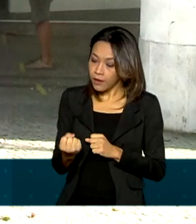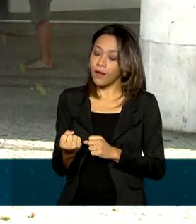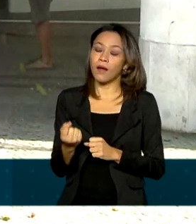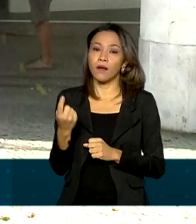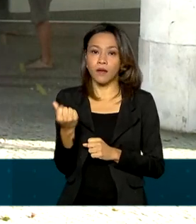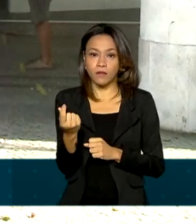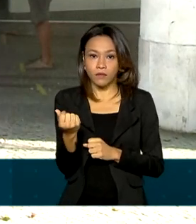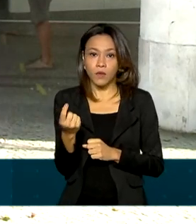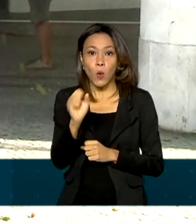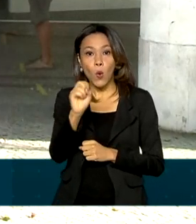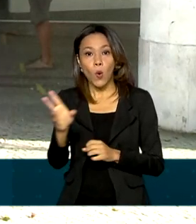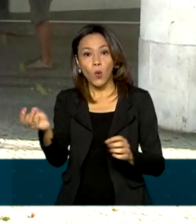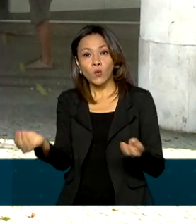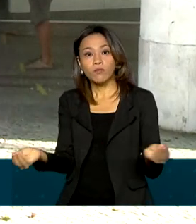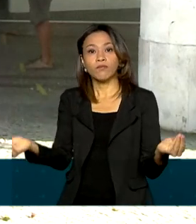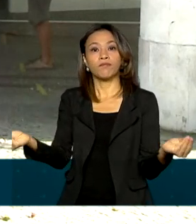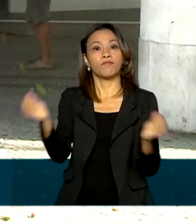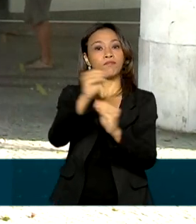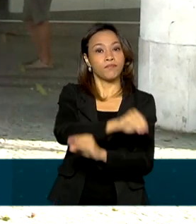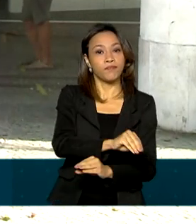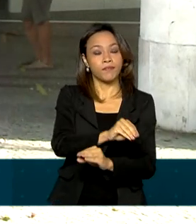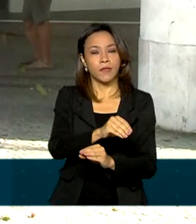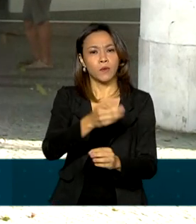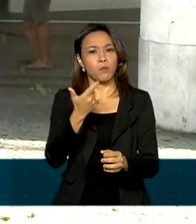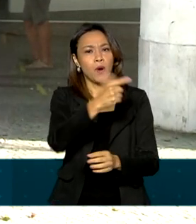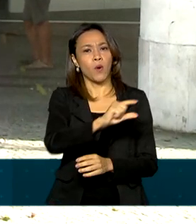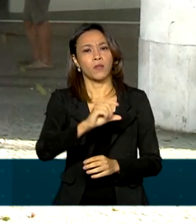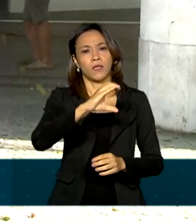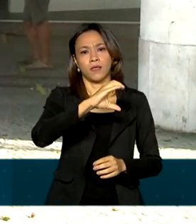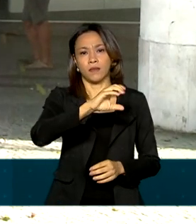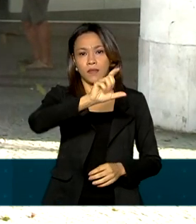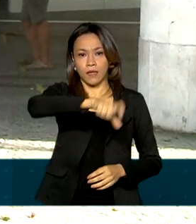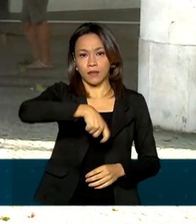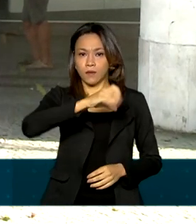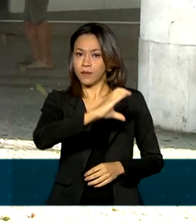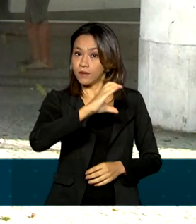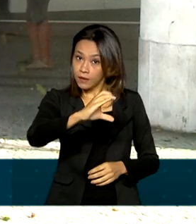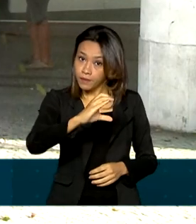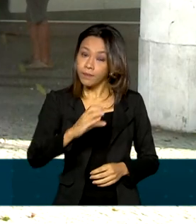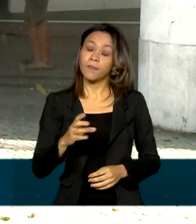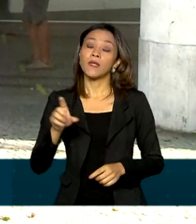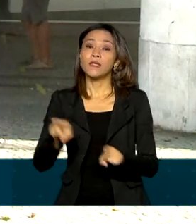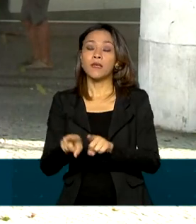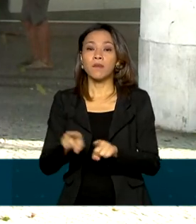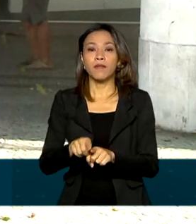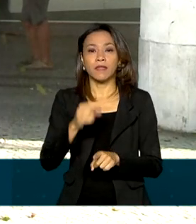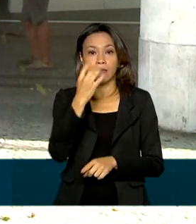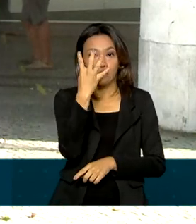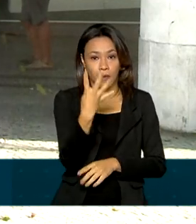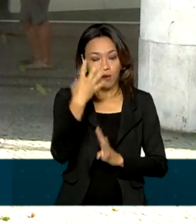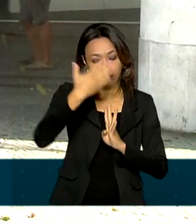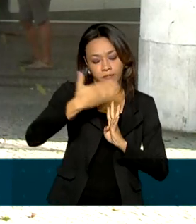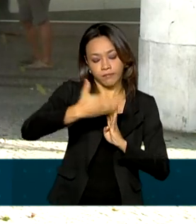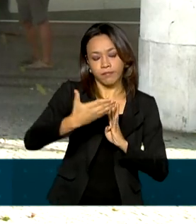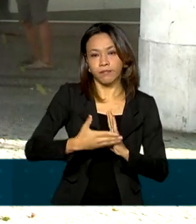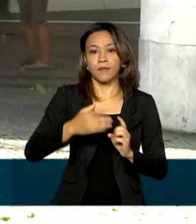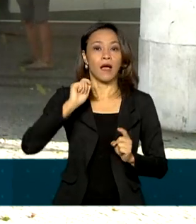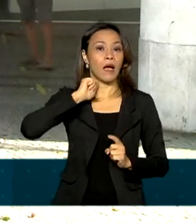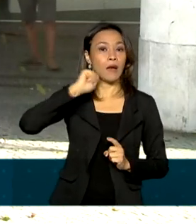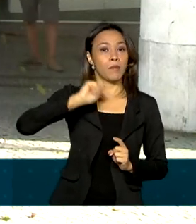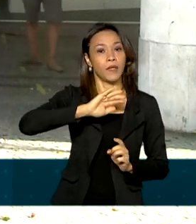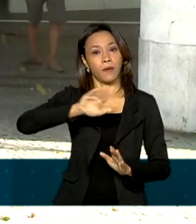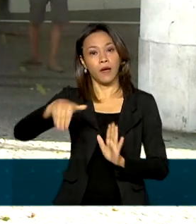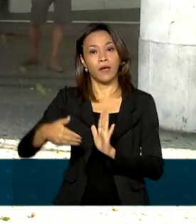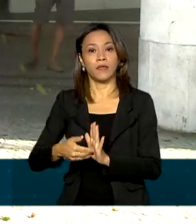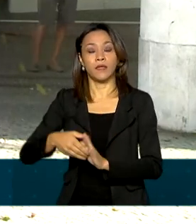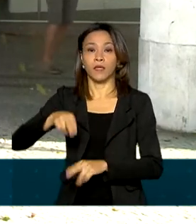transferido para uma conta corrente. O auxílio emergencial de 2021 vai ser pago em quatro parcelas, entre abril e julho,